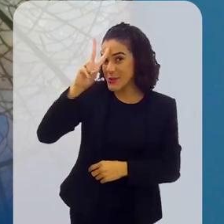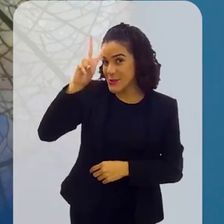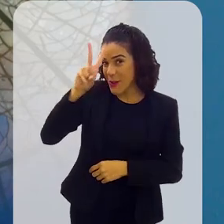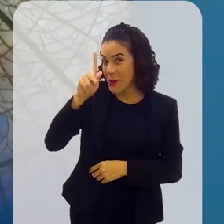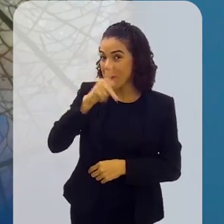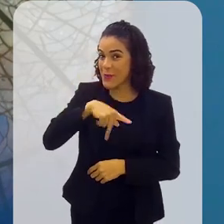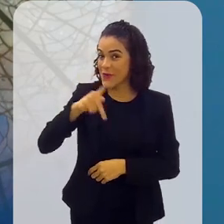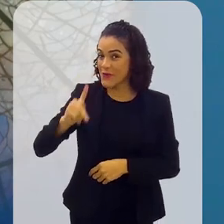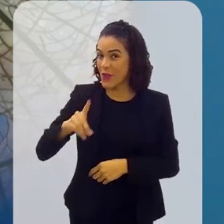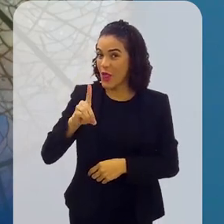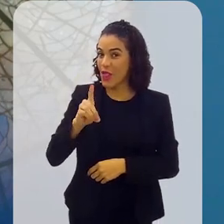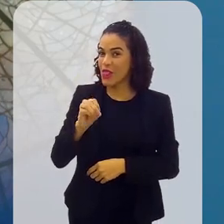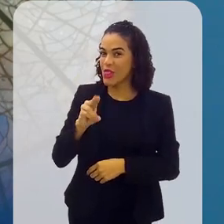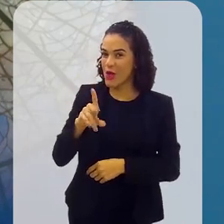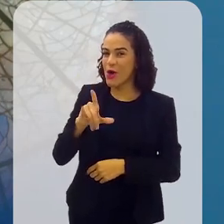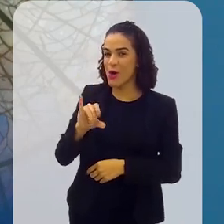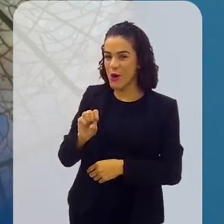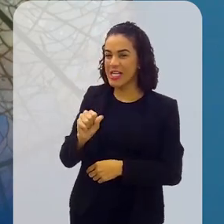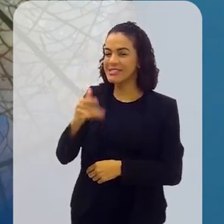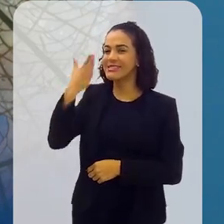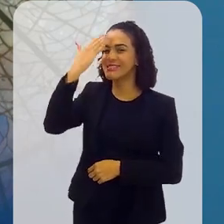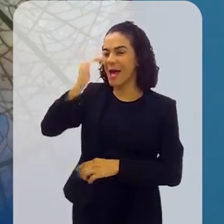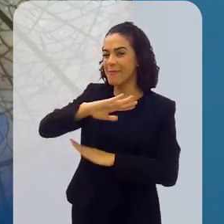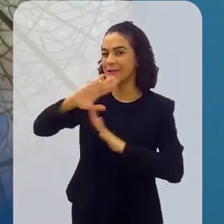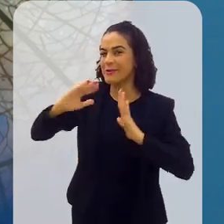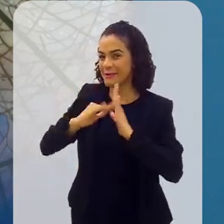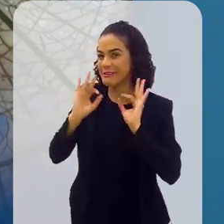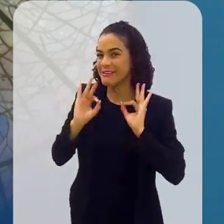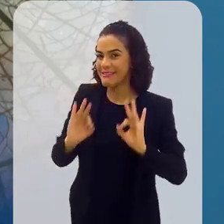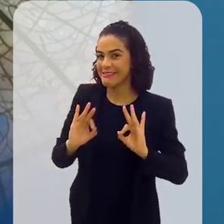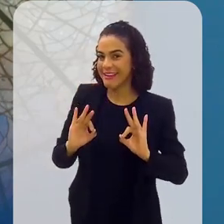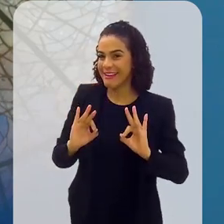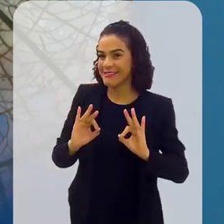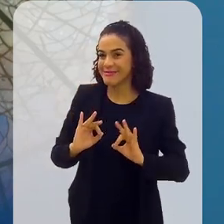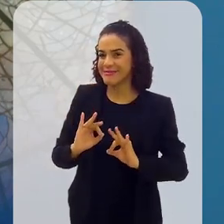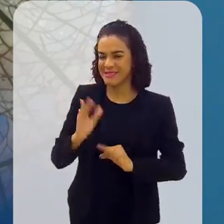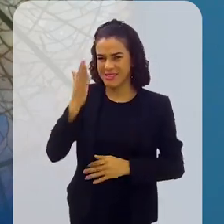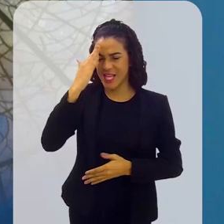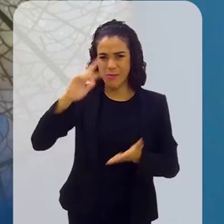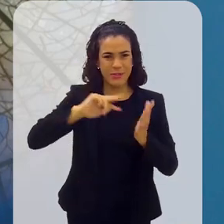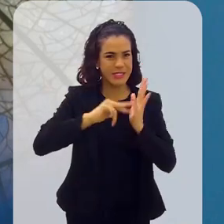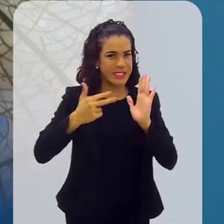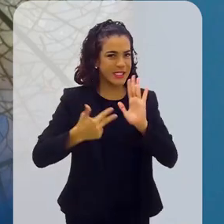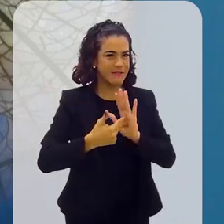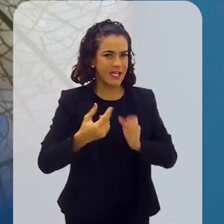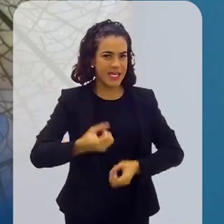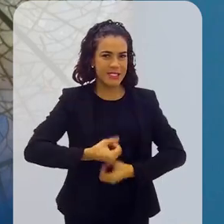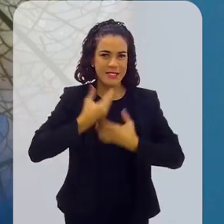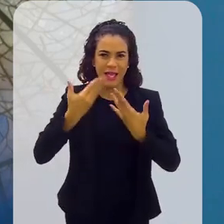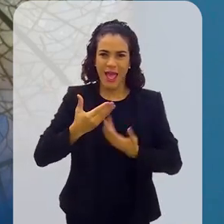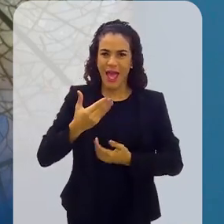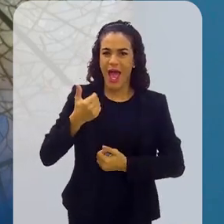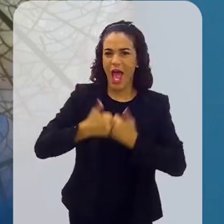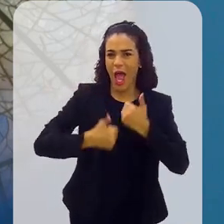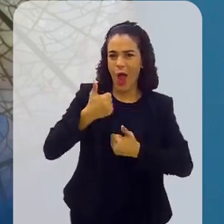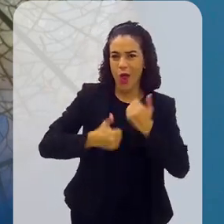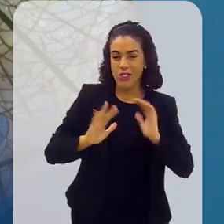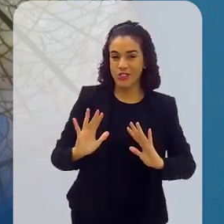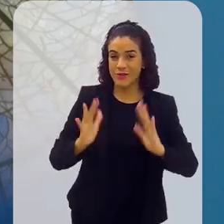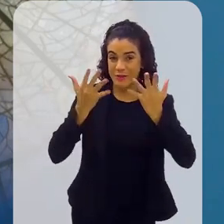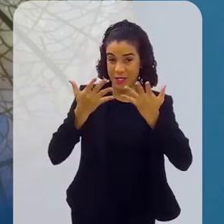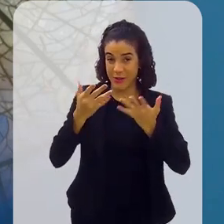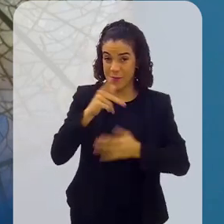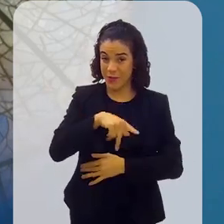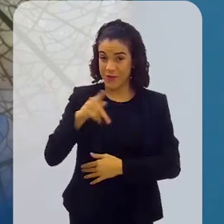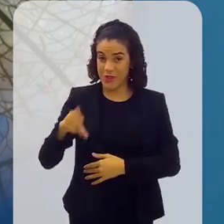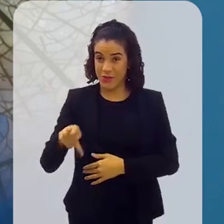se trata de história, o professor Douglas é um arroz de festa, né? Aliás, você sabe o que quer dizer essa expressão? O professor